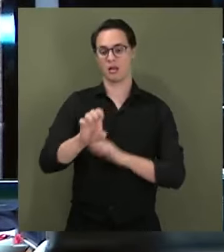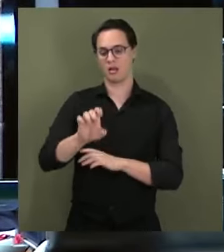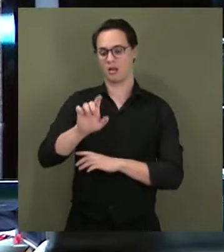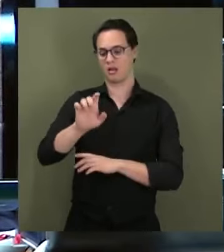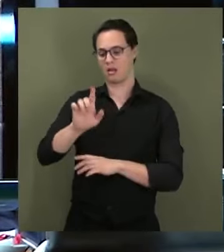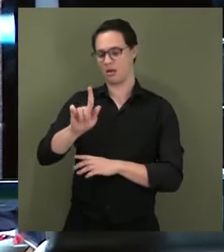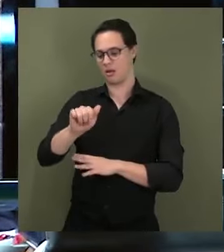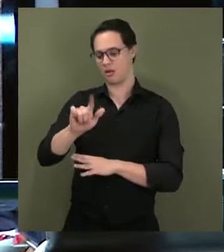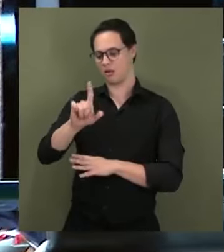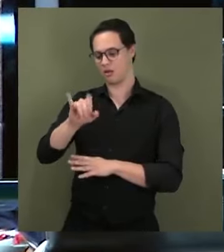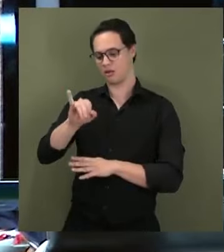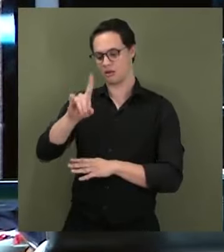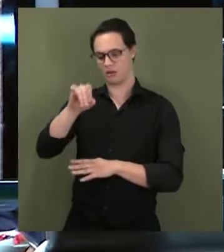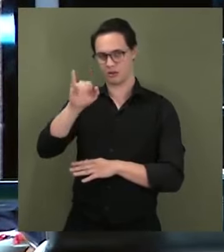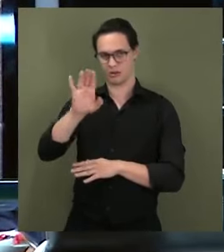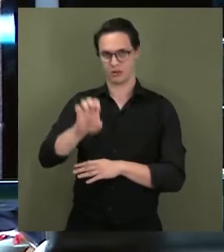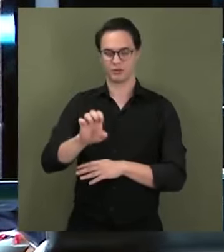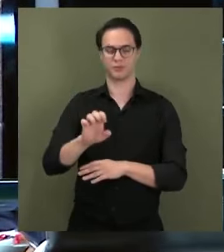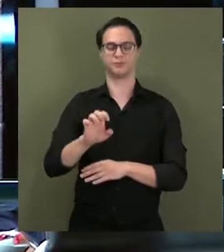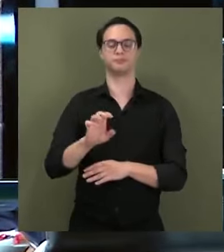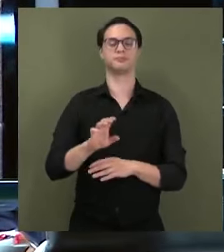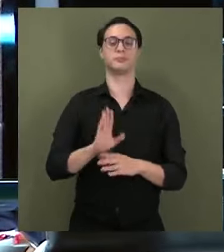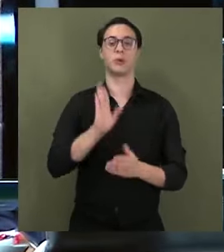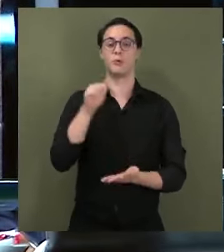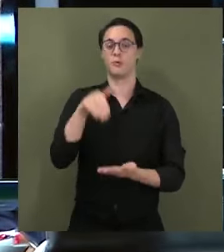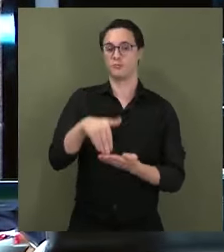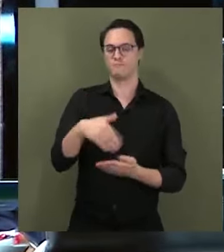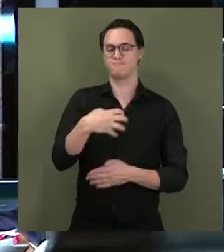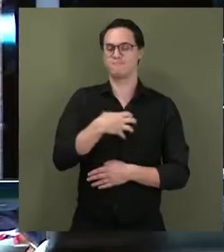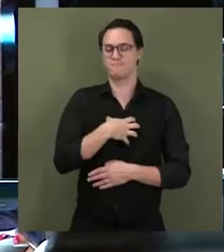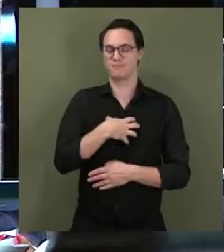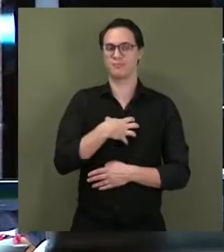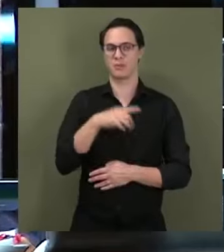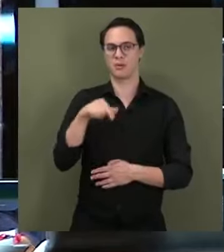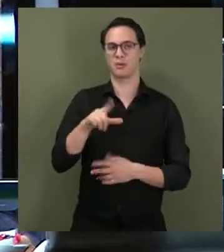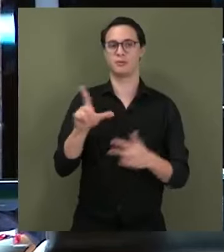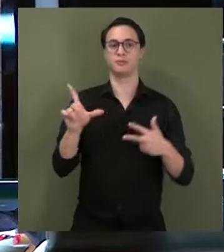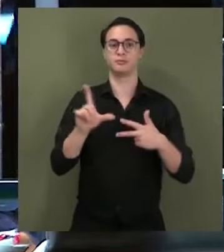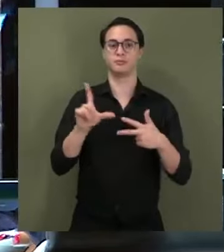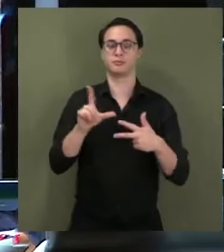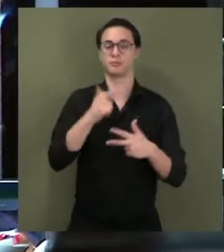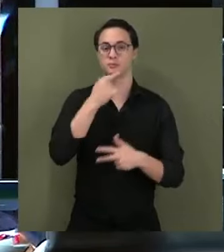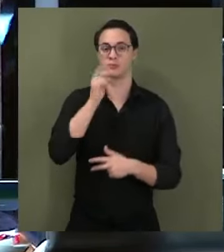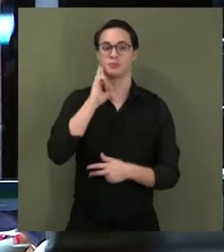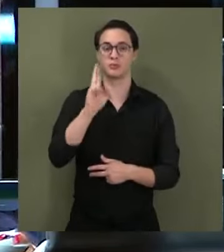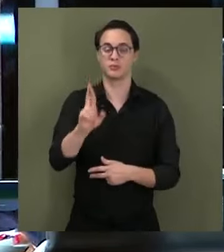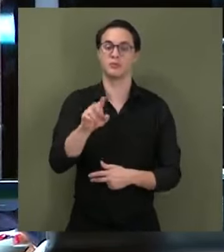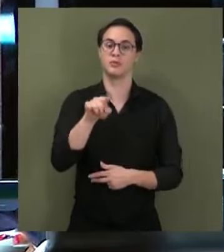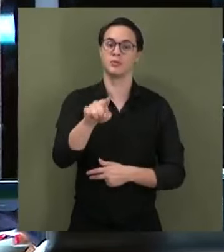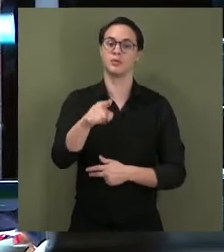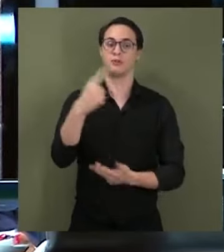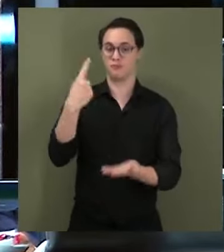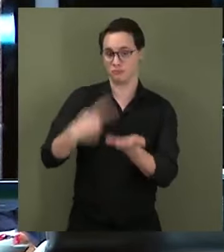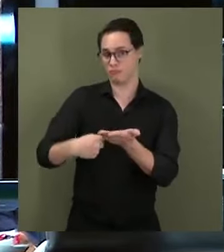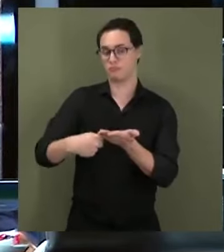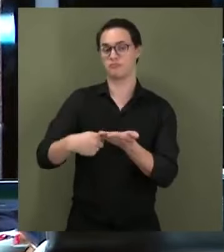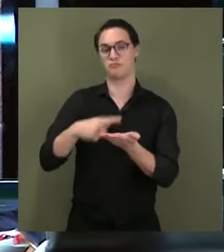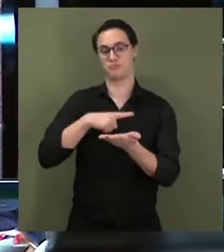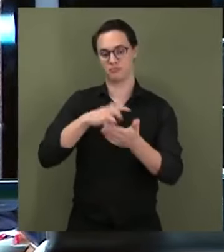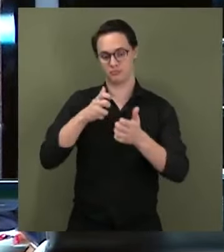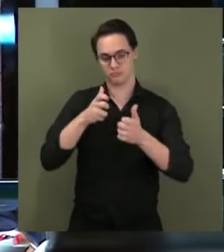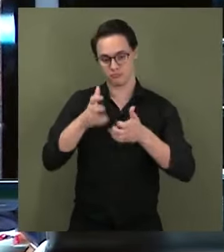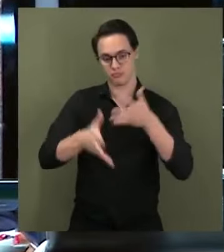para o magistrado. E, por último, algo que nos toca muito ao Parlamento, que Vossa Excelência também cita como um compromisso de fidelidade,